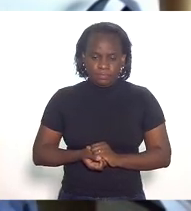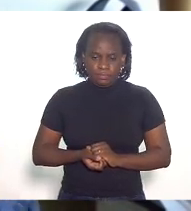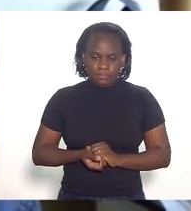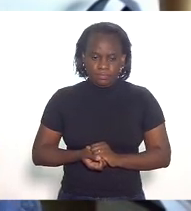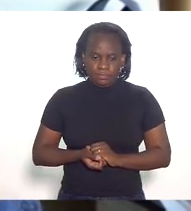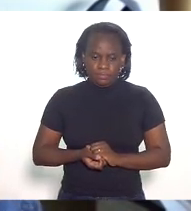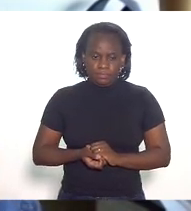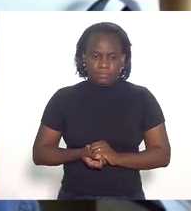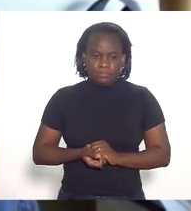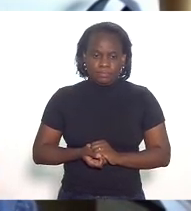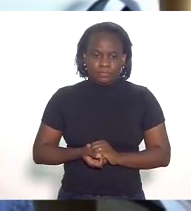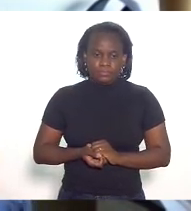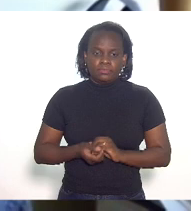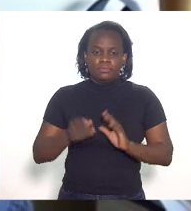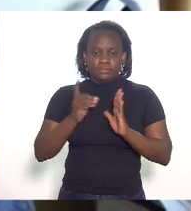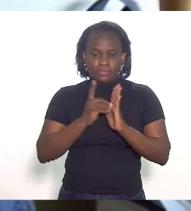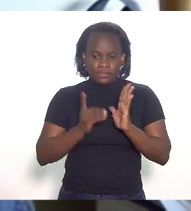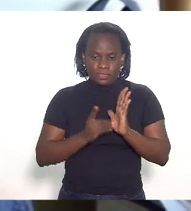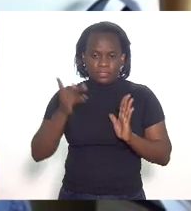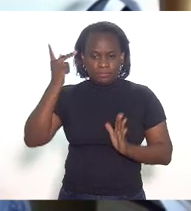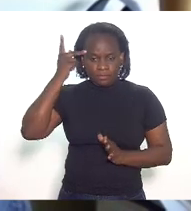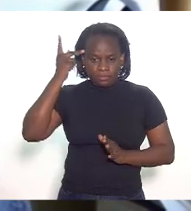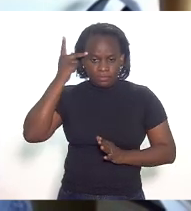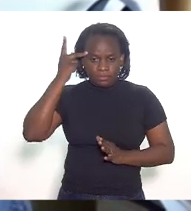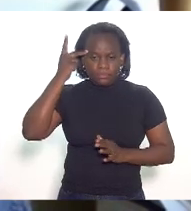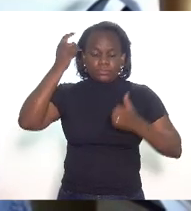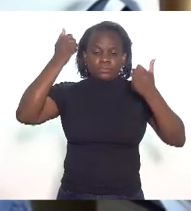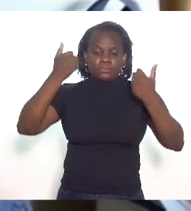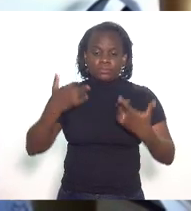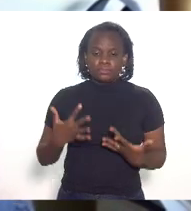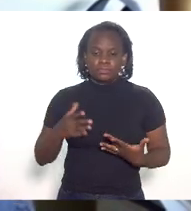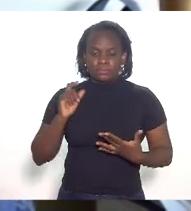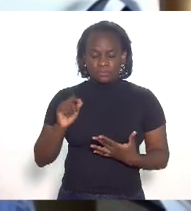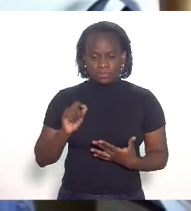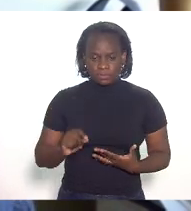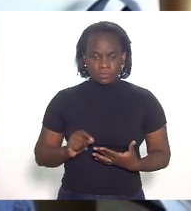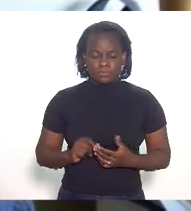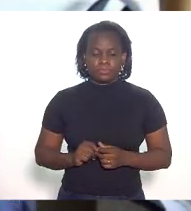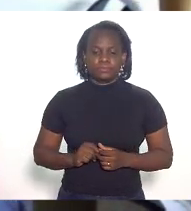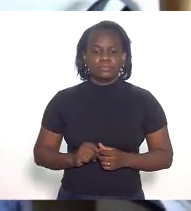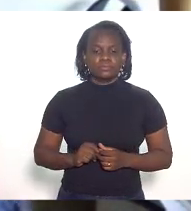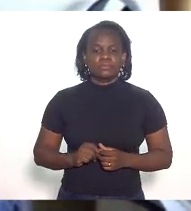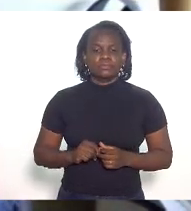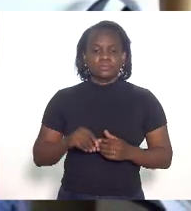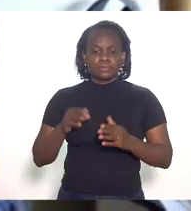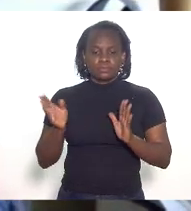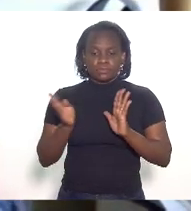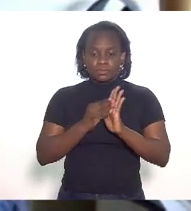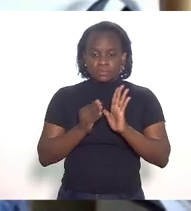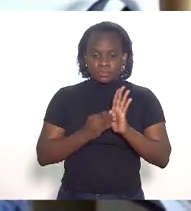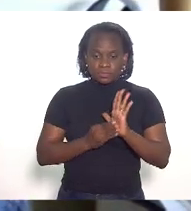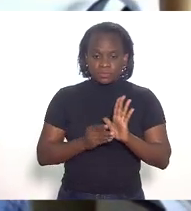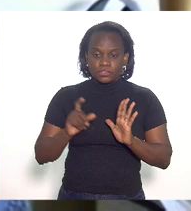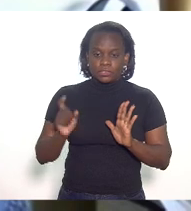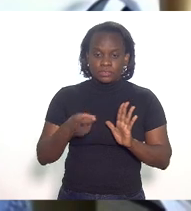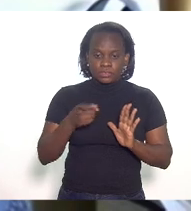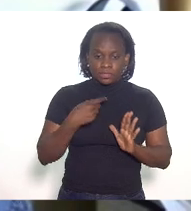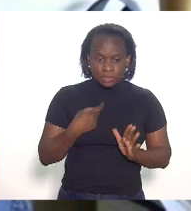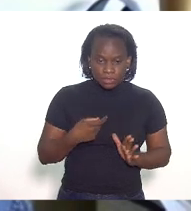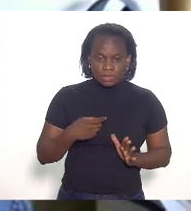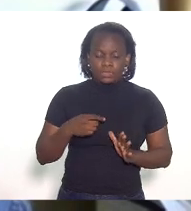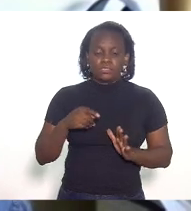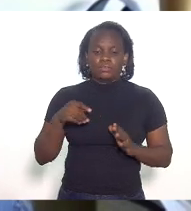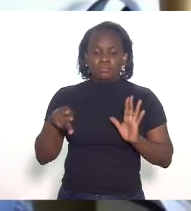o decreto paulista diz o seguinte o lançamento do imposto